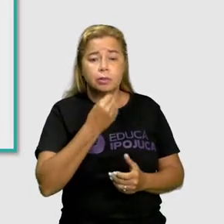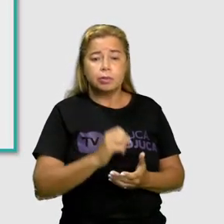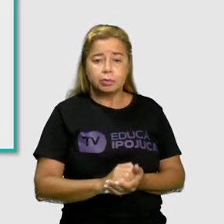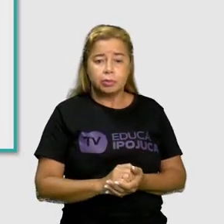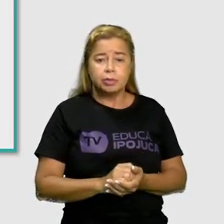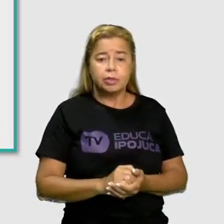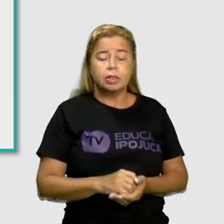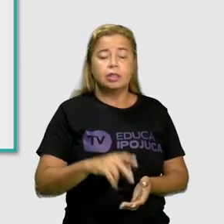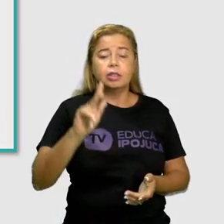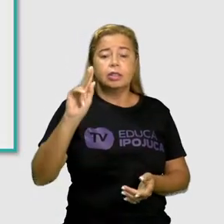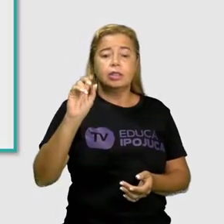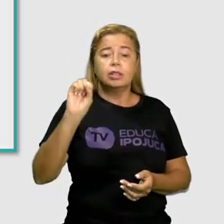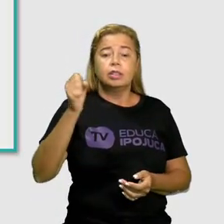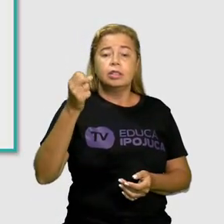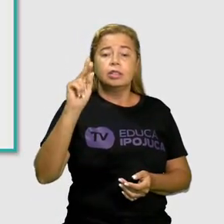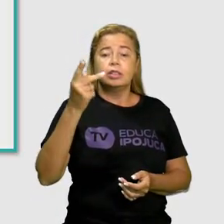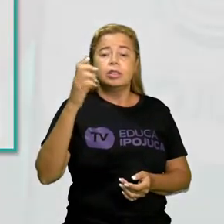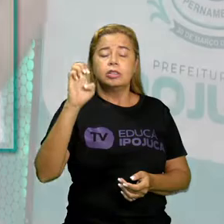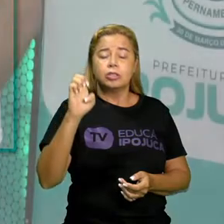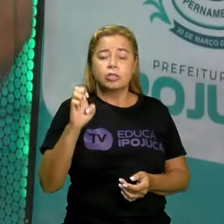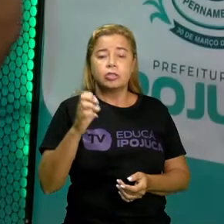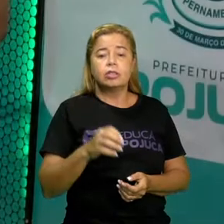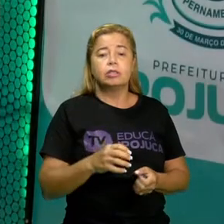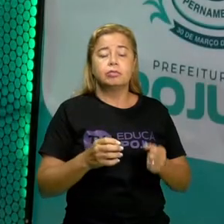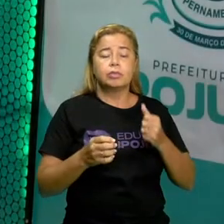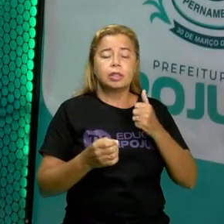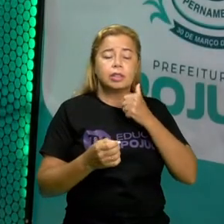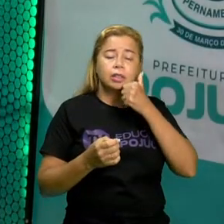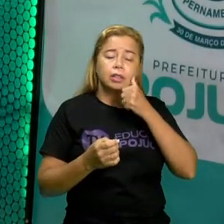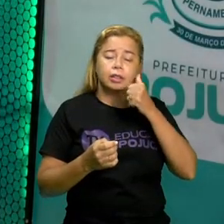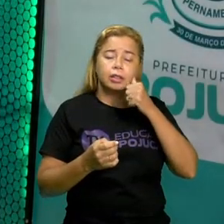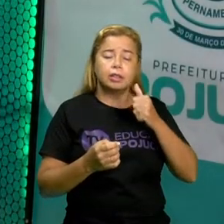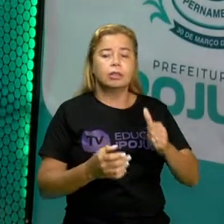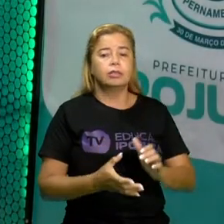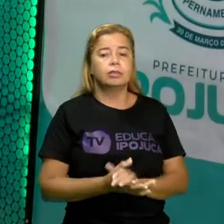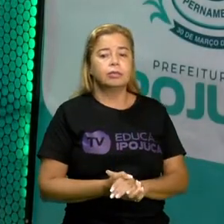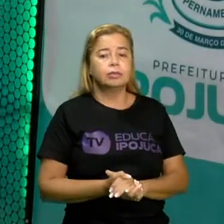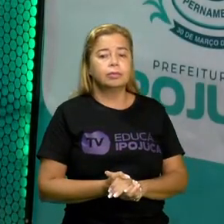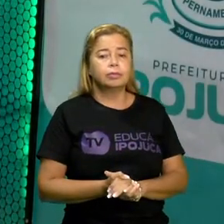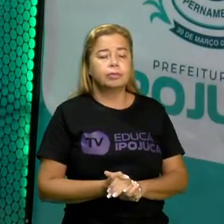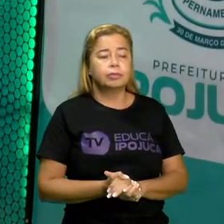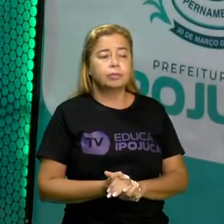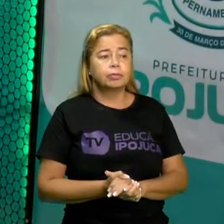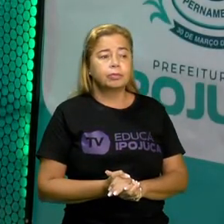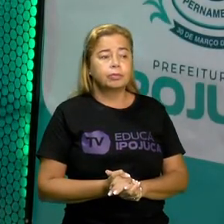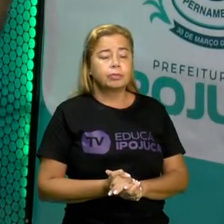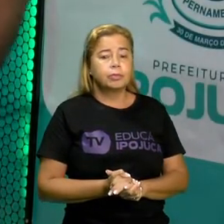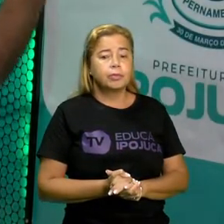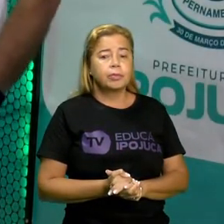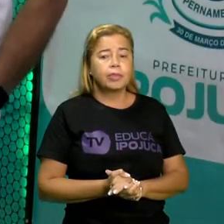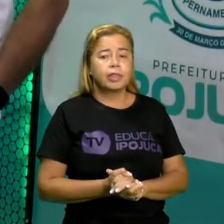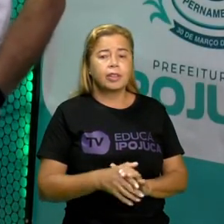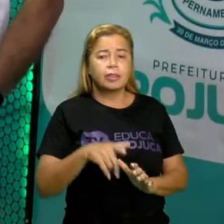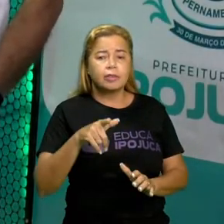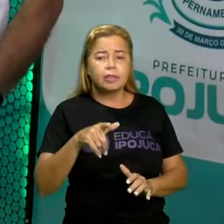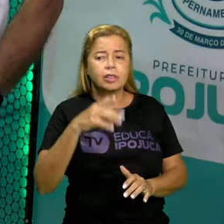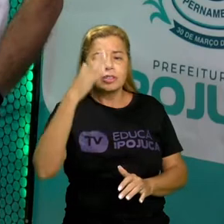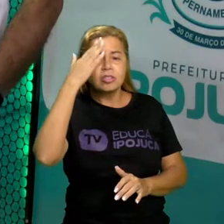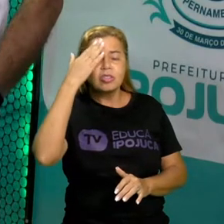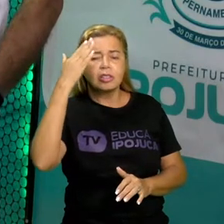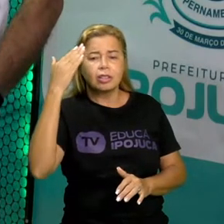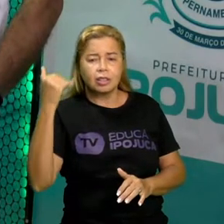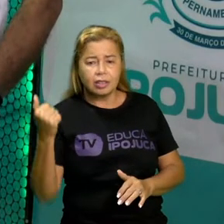vou dar uma dica para você nunca mais esquecer a tradução do he e do she. Lembra do he-man e da she-ha?